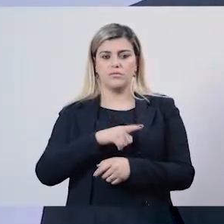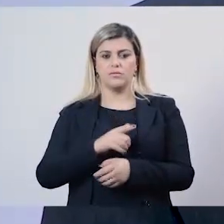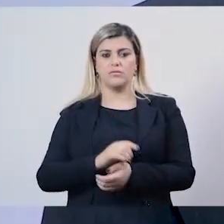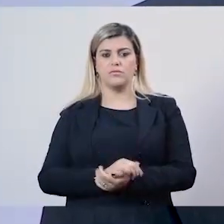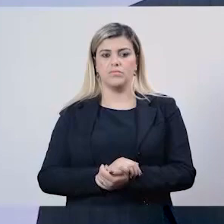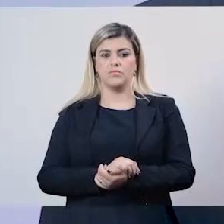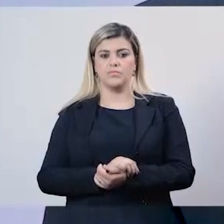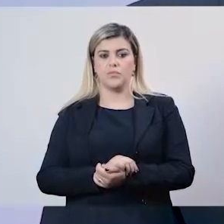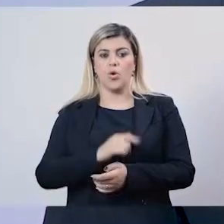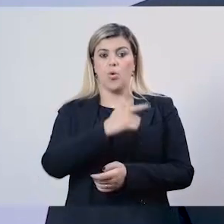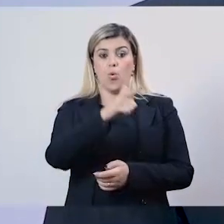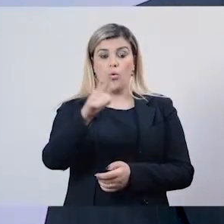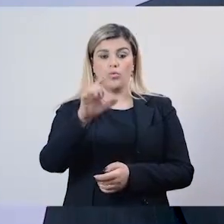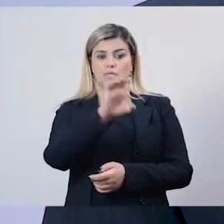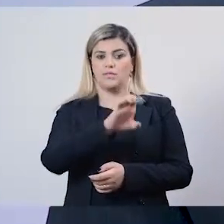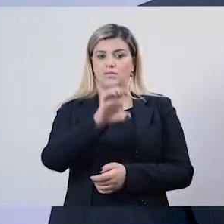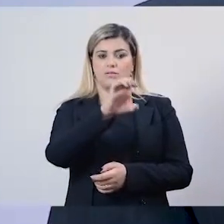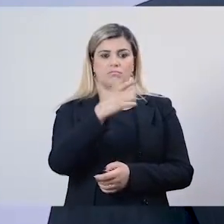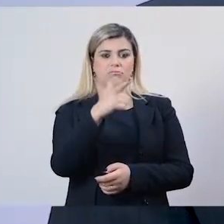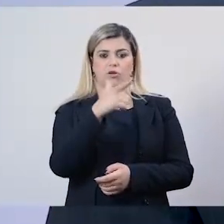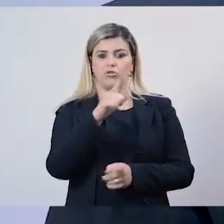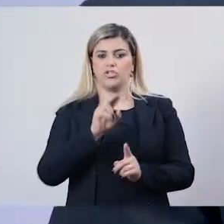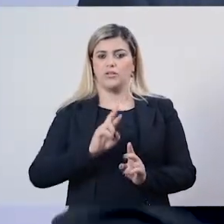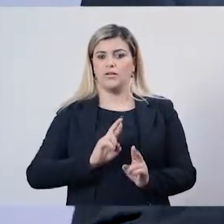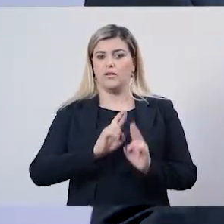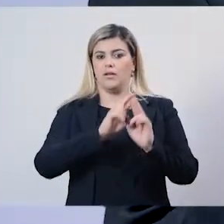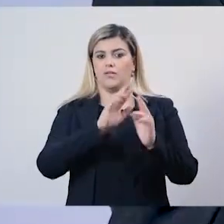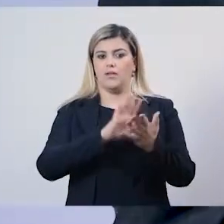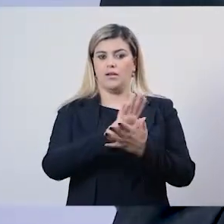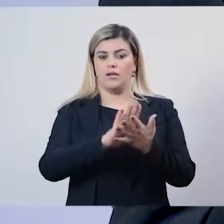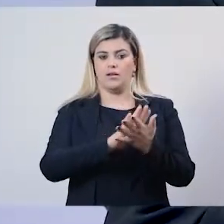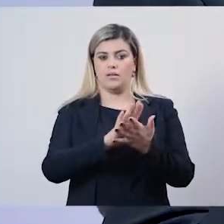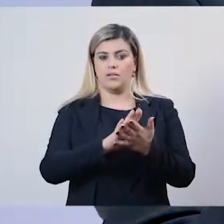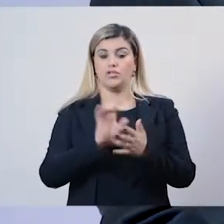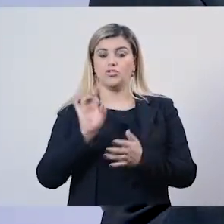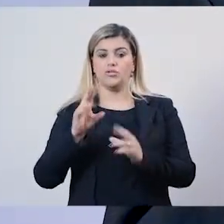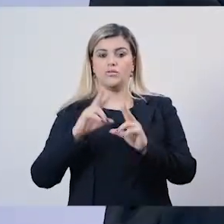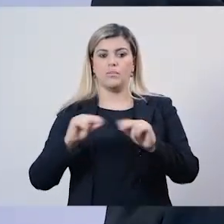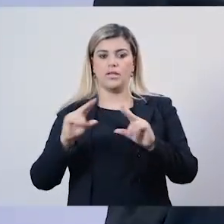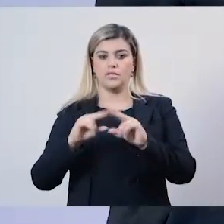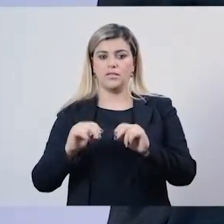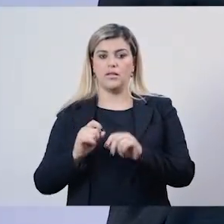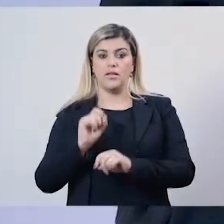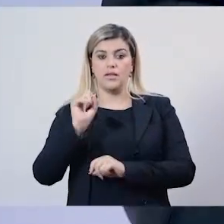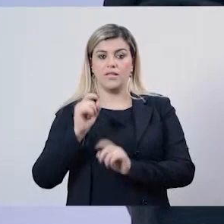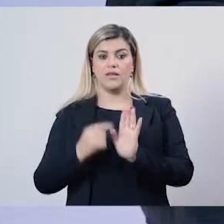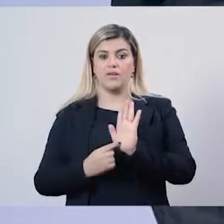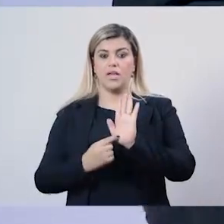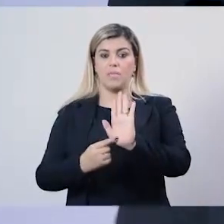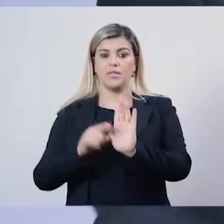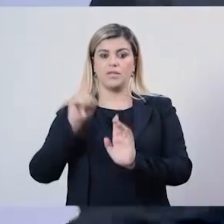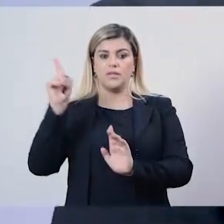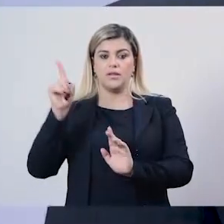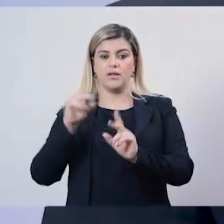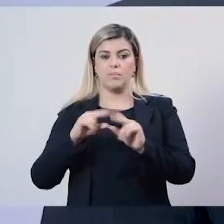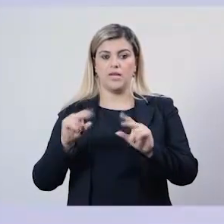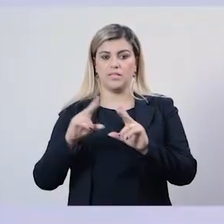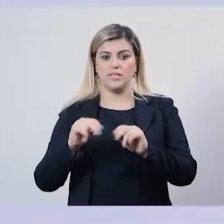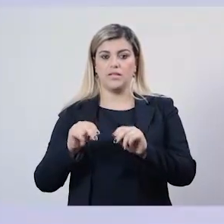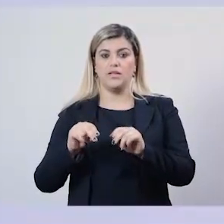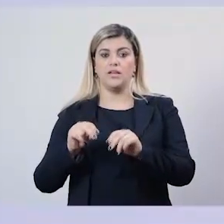outros estados não tinha representatividade, só Brasília. Quem estava representando Brasília tomava conta de Goiás e Tocantins.